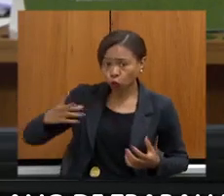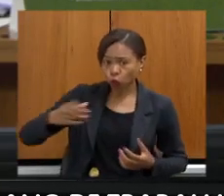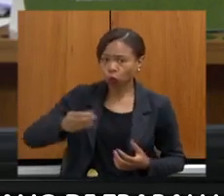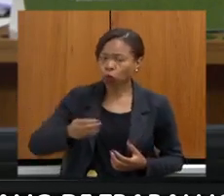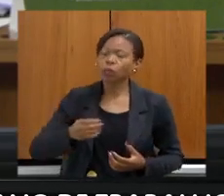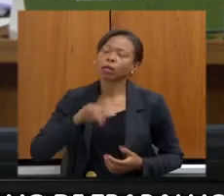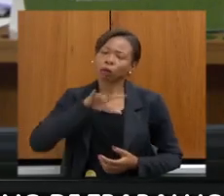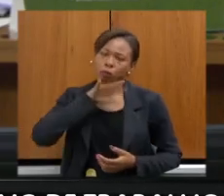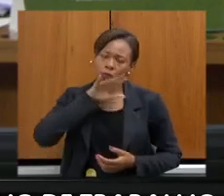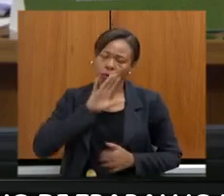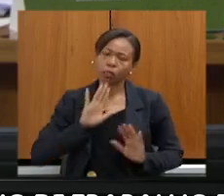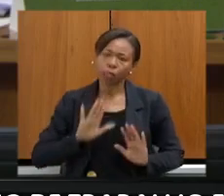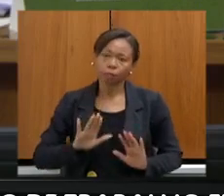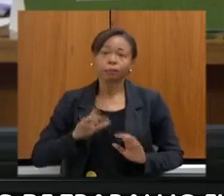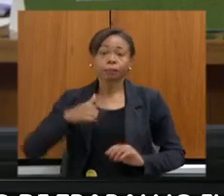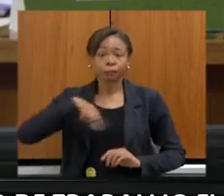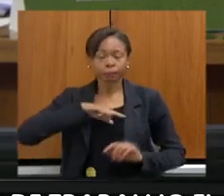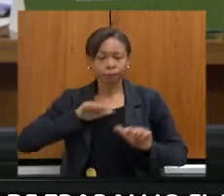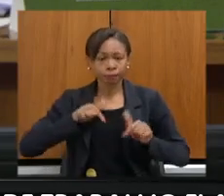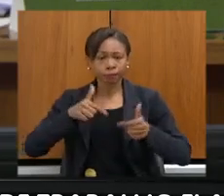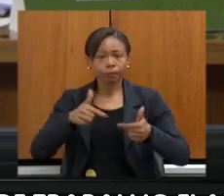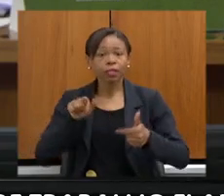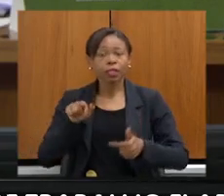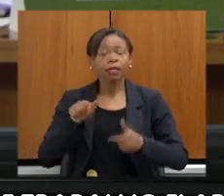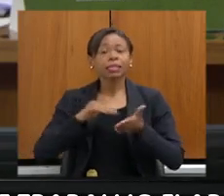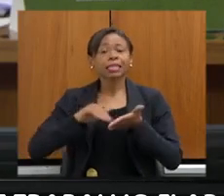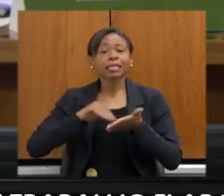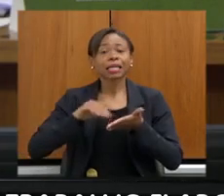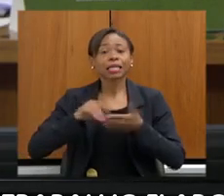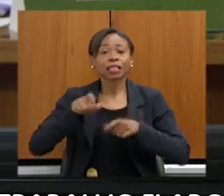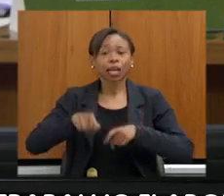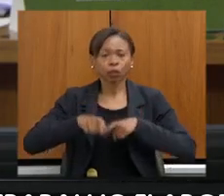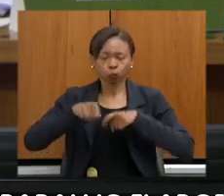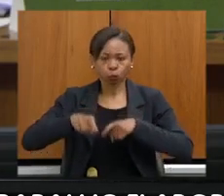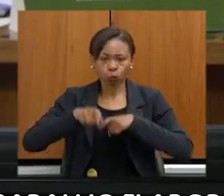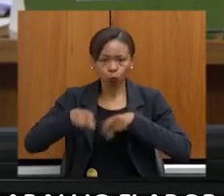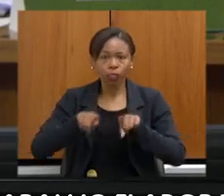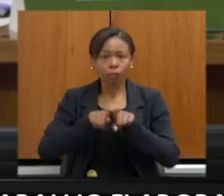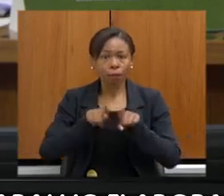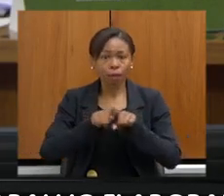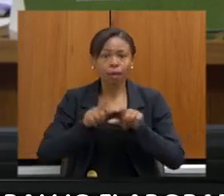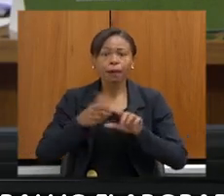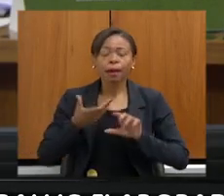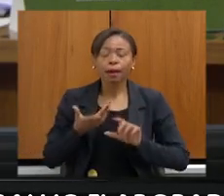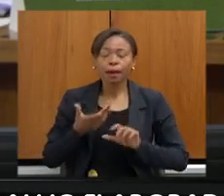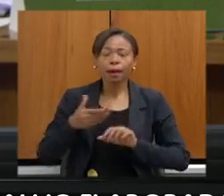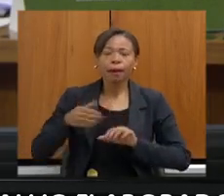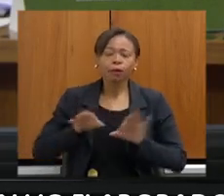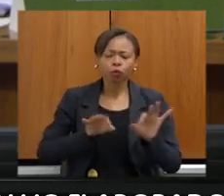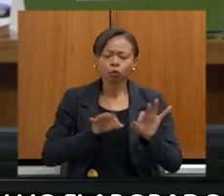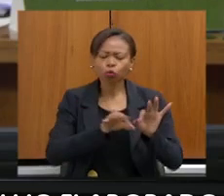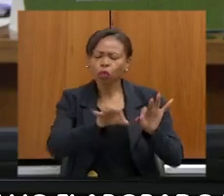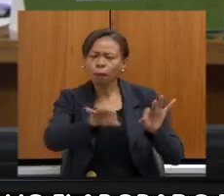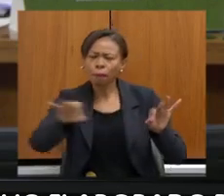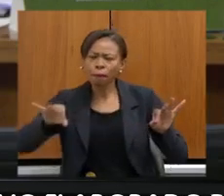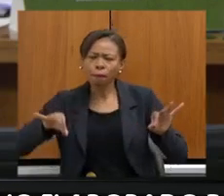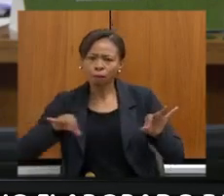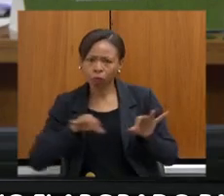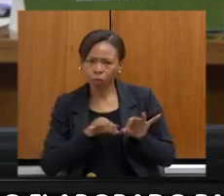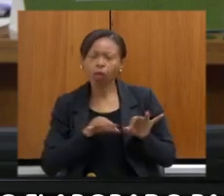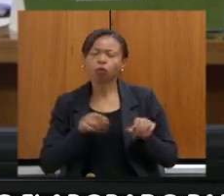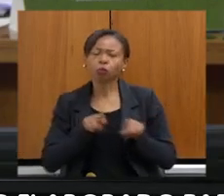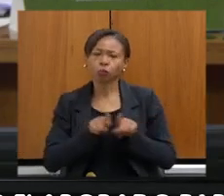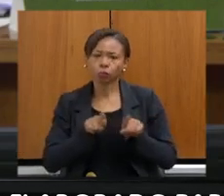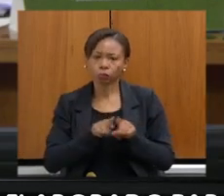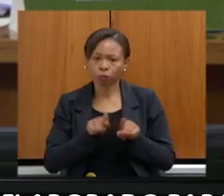trabalhado muito, quero destacar a Secretaria de Agricultura com o zoneamento ambiental e produtivo, que a gente tem trabalhado junto com eles, através da Fundação Estadual do Meio